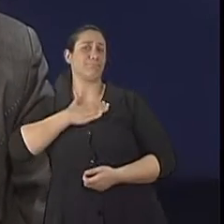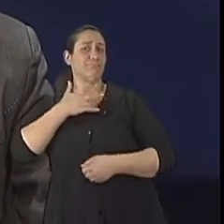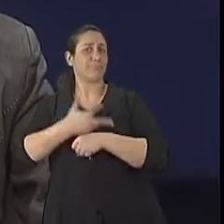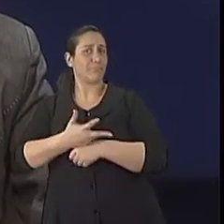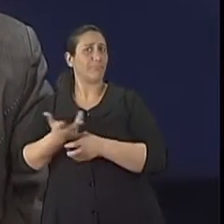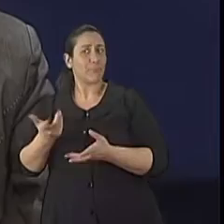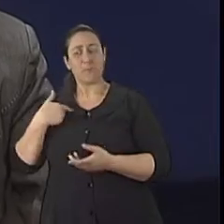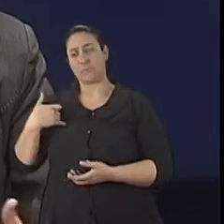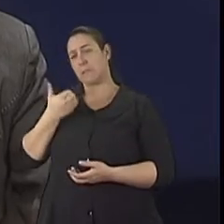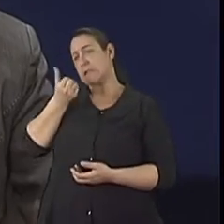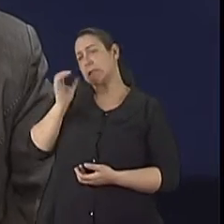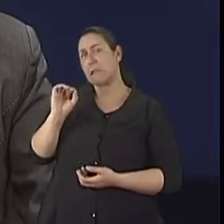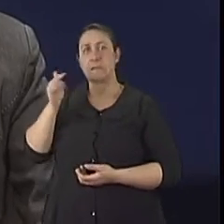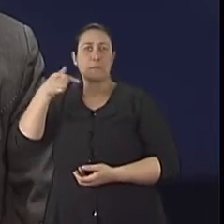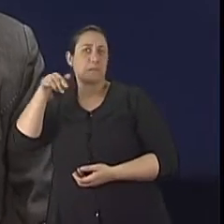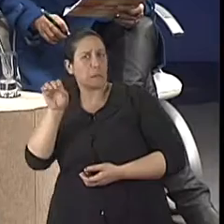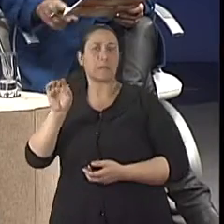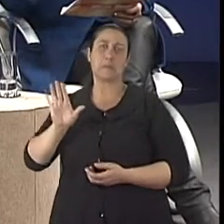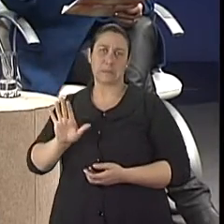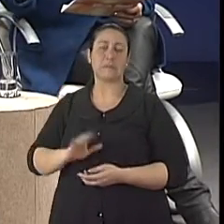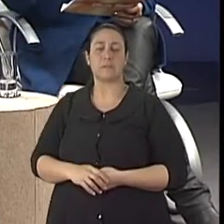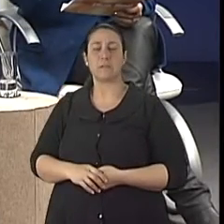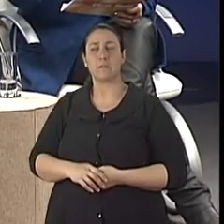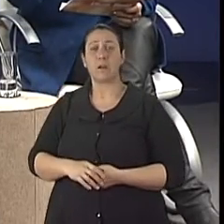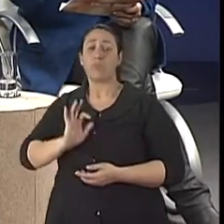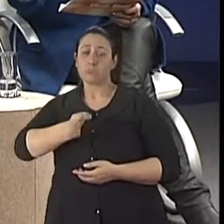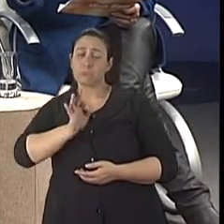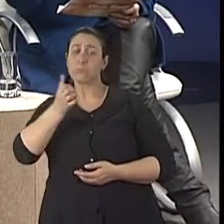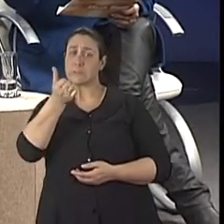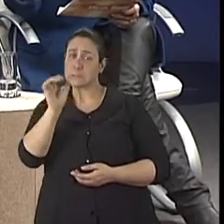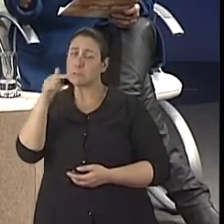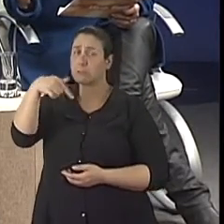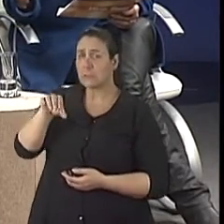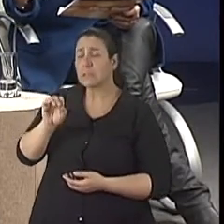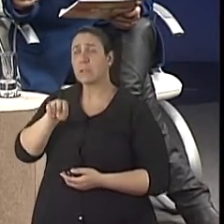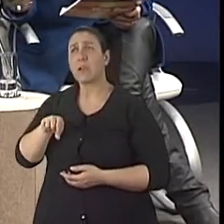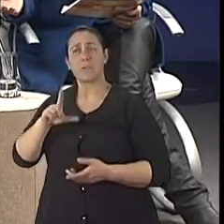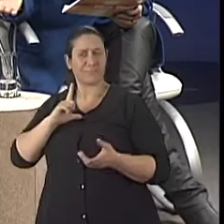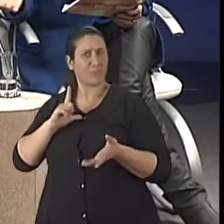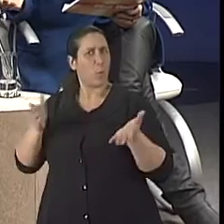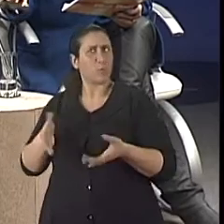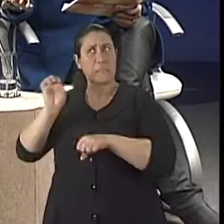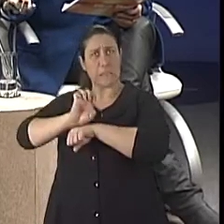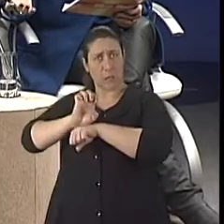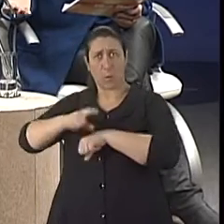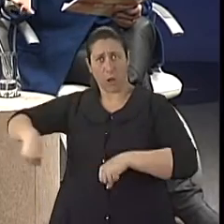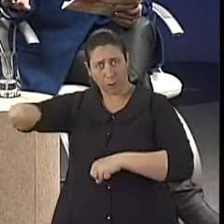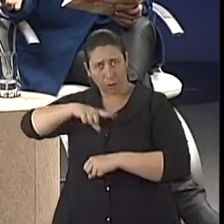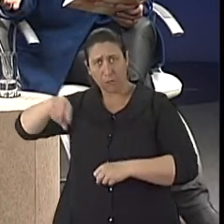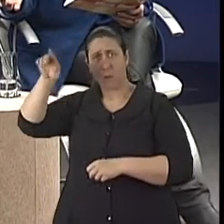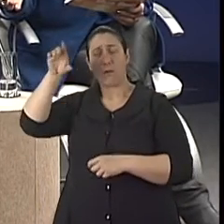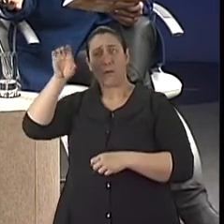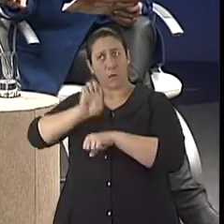tem mais de 60 ou mais de 70 anos. Sim, mais de 60, mais de 70, mais de 80. Nós estamos num estado que é a segunda longevidade do